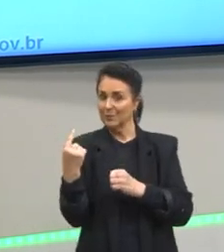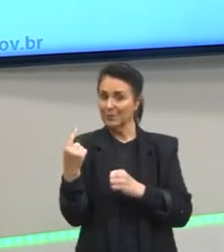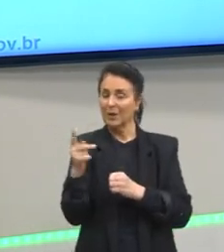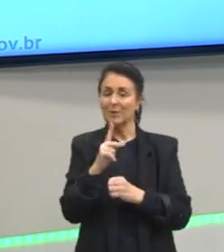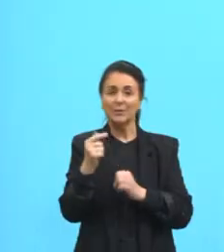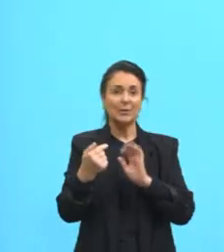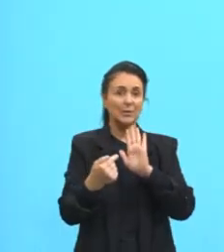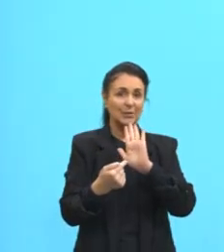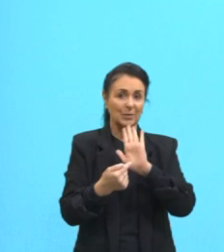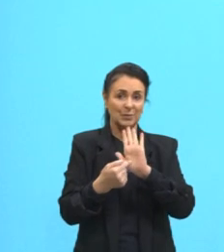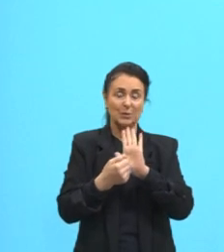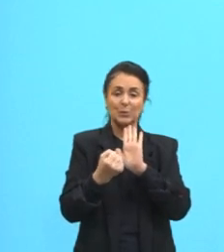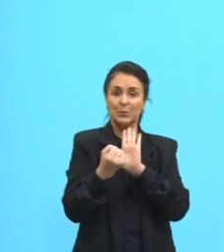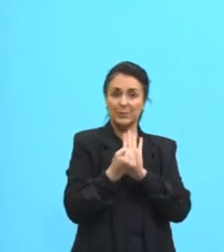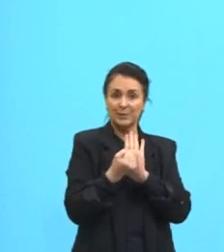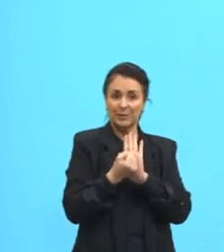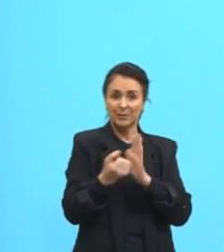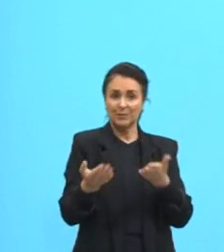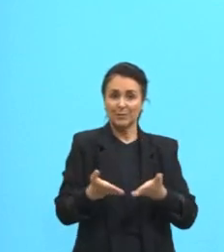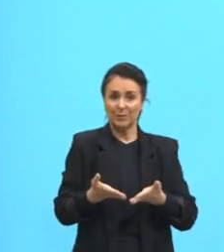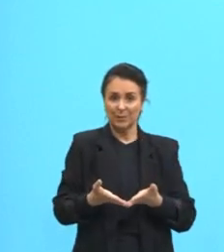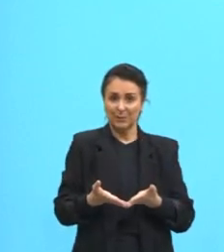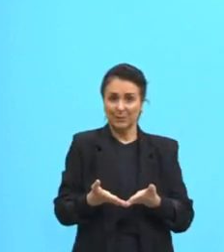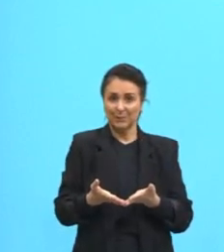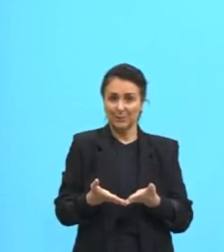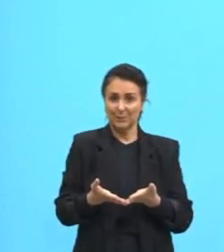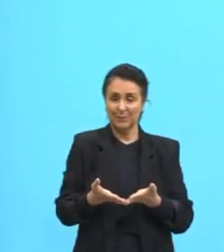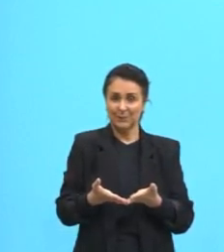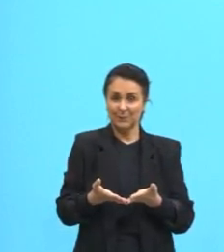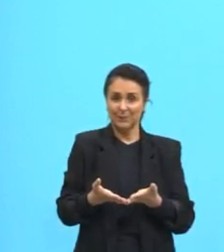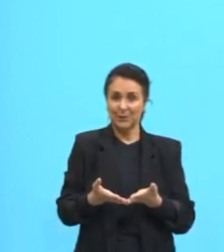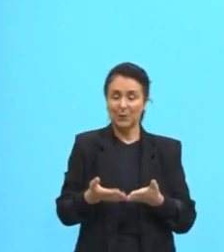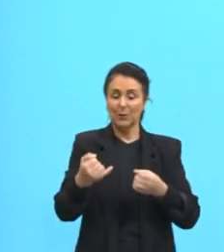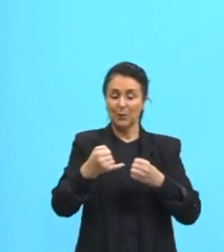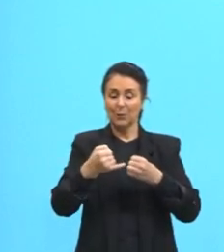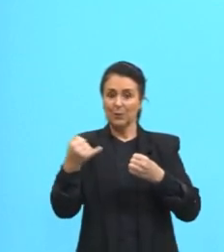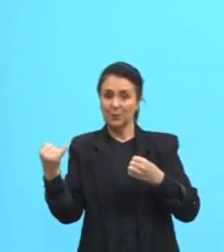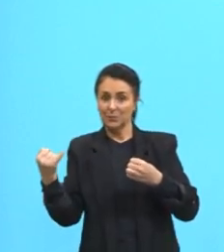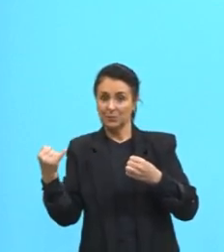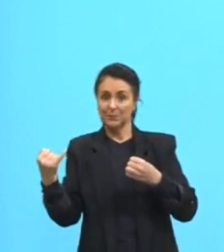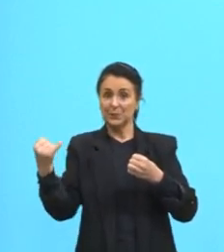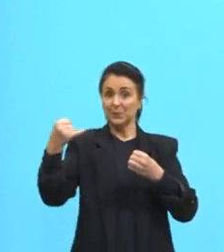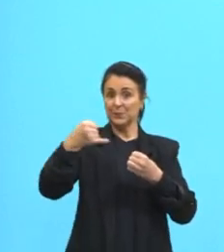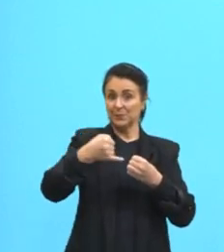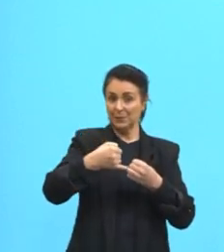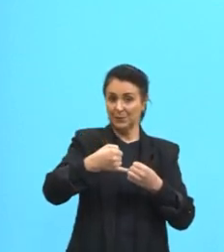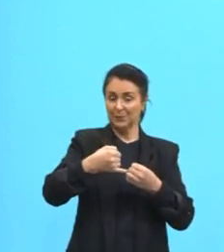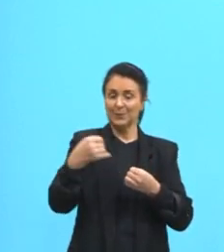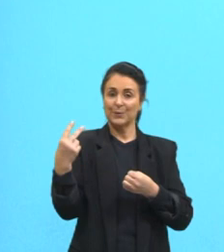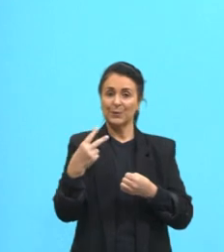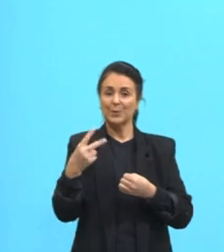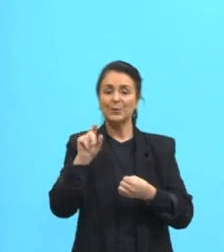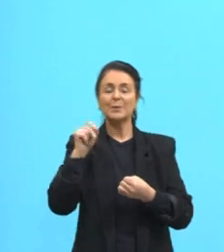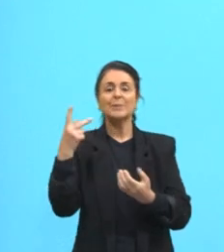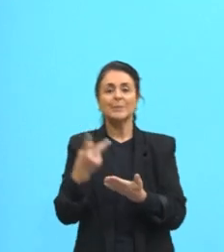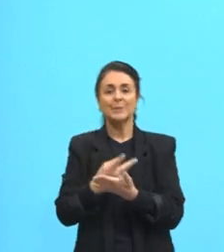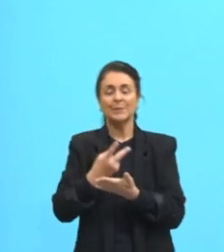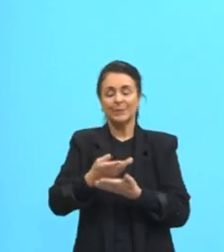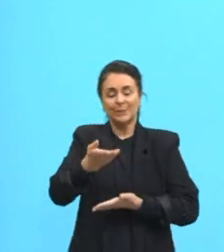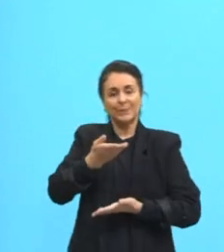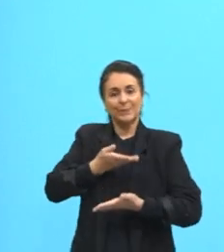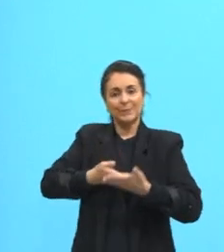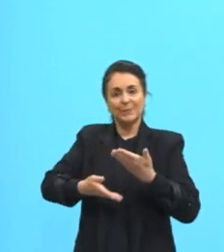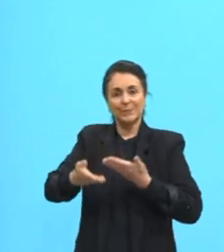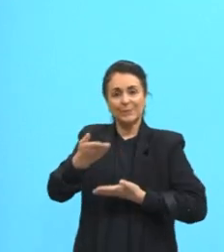a simbologia deles, o meu cátion e o meu ânion. E o que ocorre dessa interação